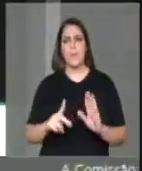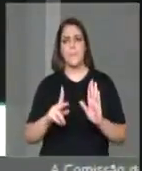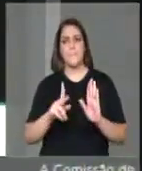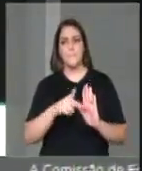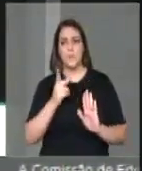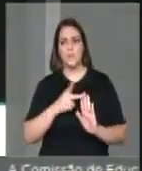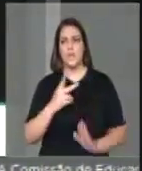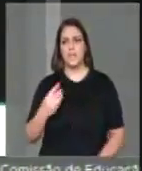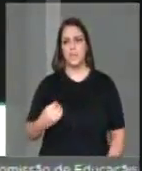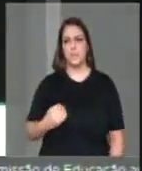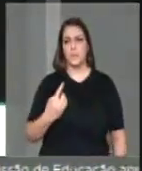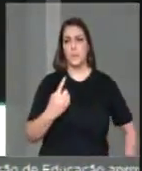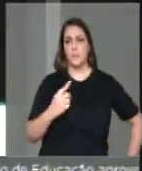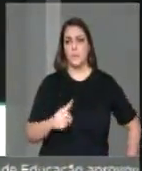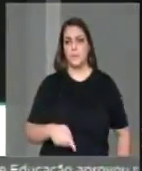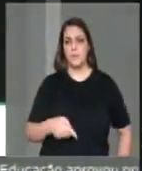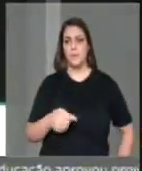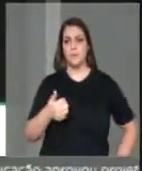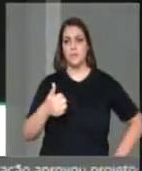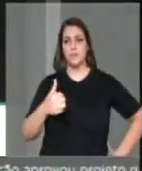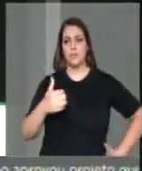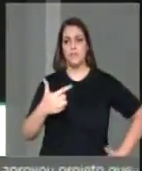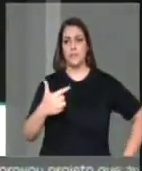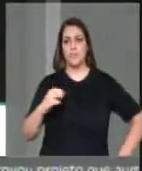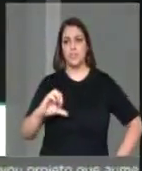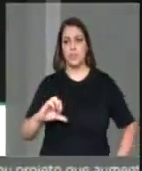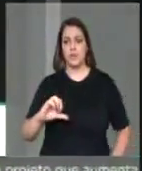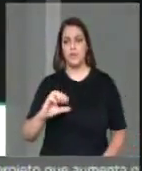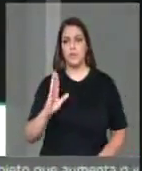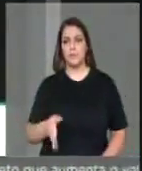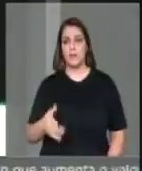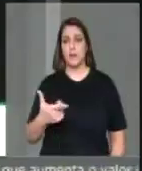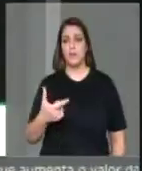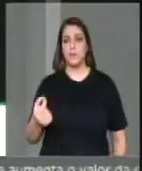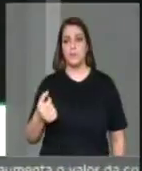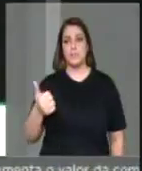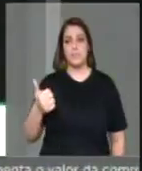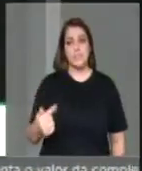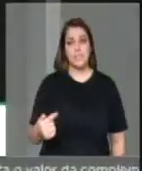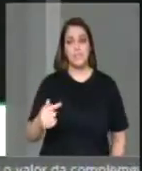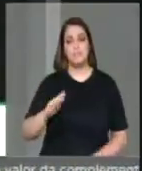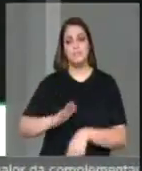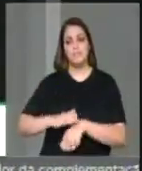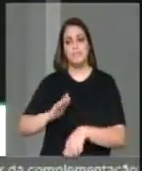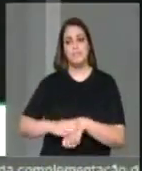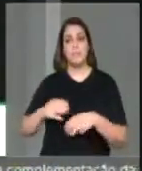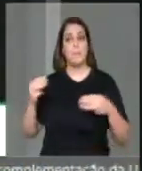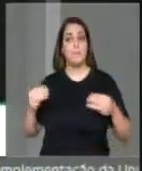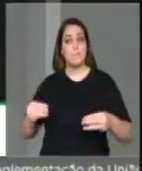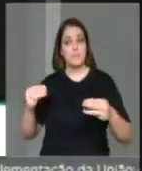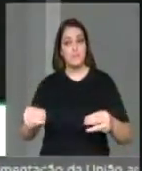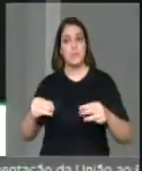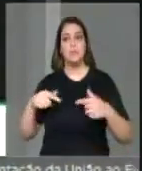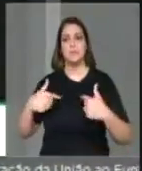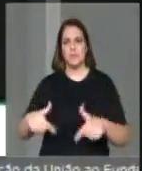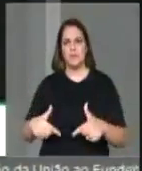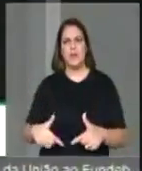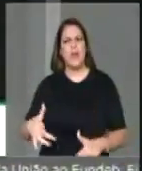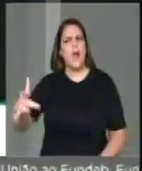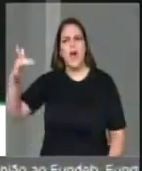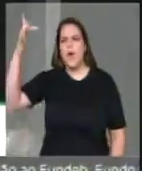1129 barra 2017 do Ministério do Trabalho. É um